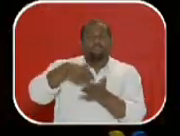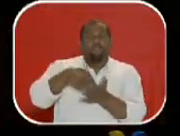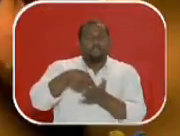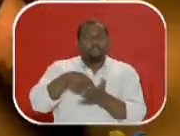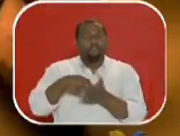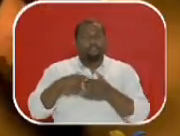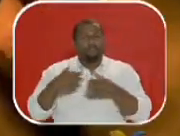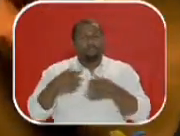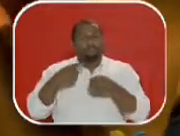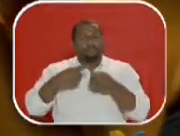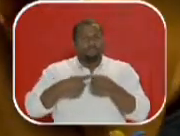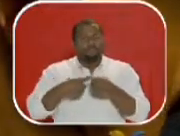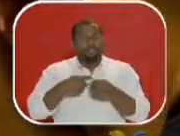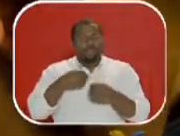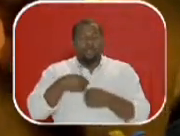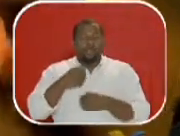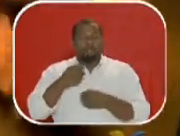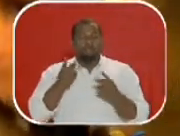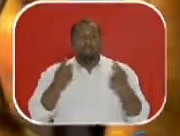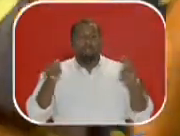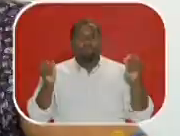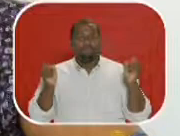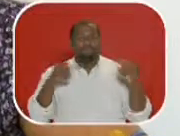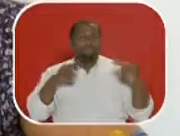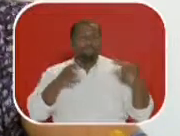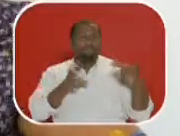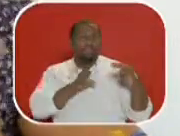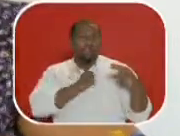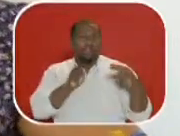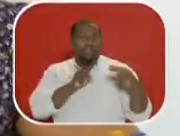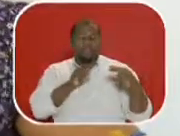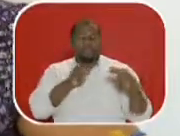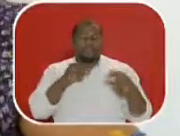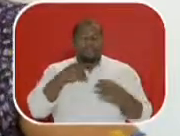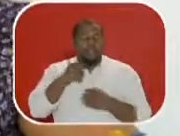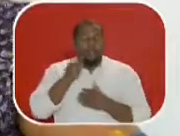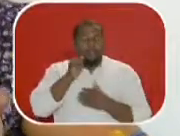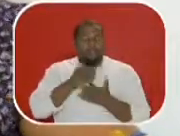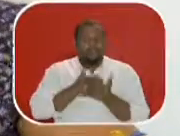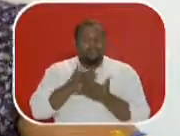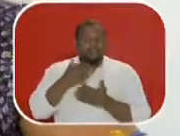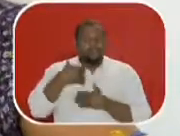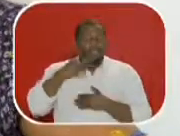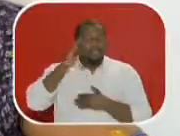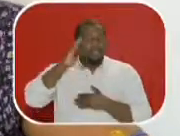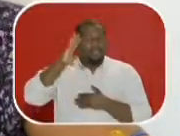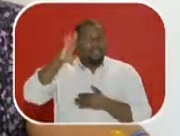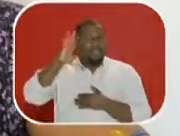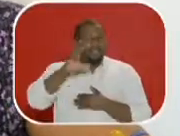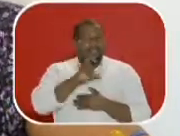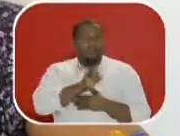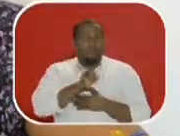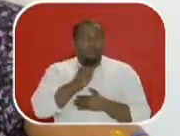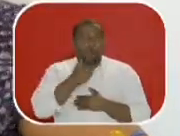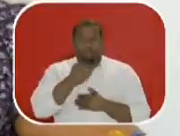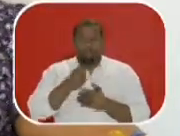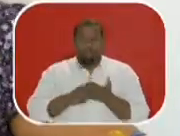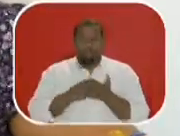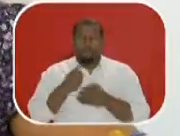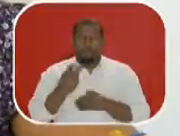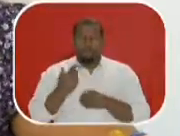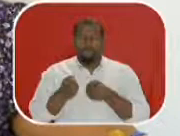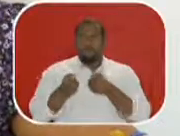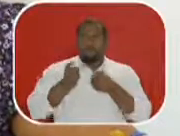Mas eles se apaixonam e ela, perdidamente apaixonada por ele, idealiza um amor porque ele